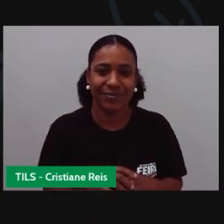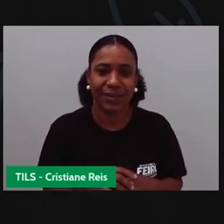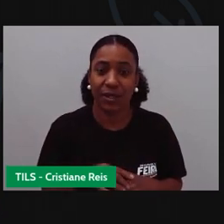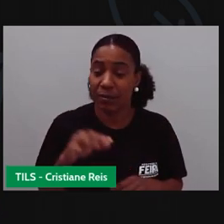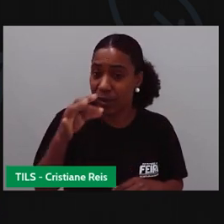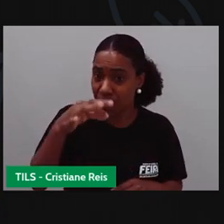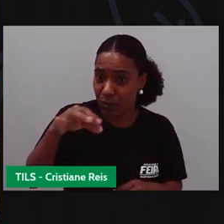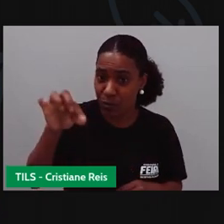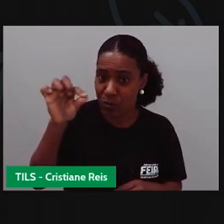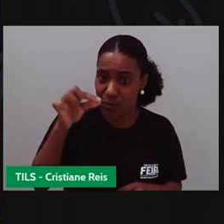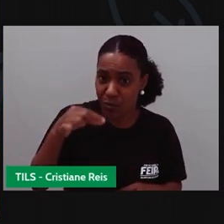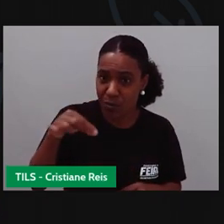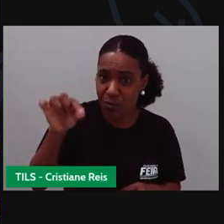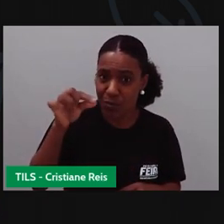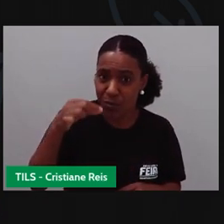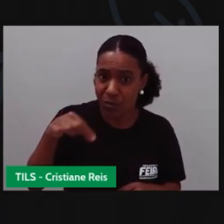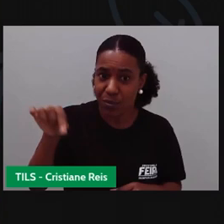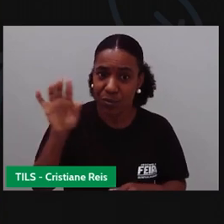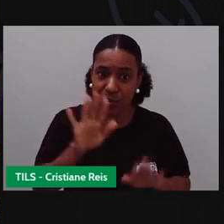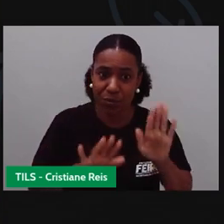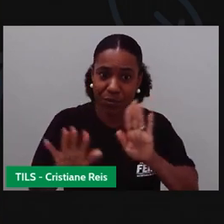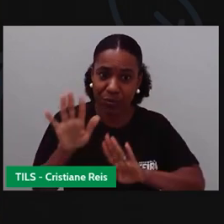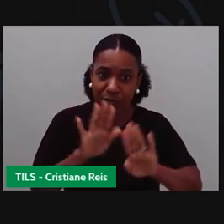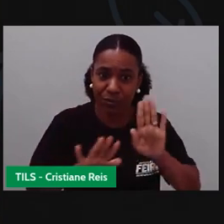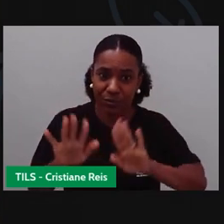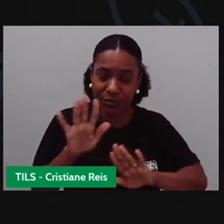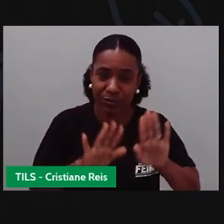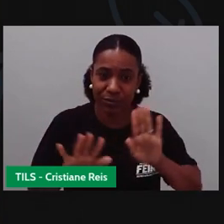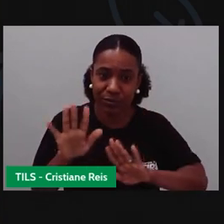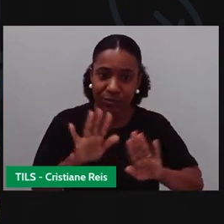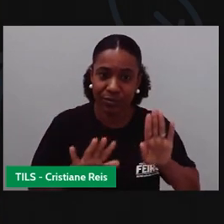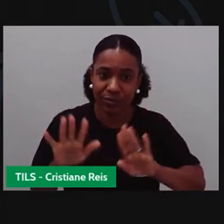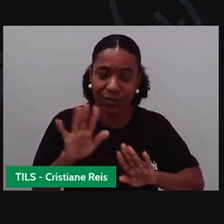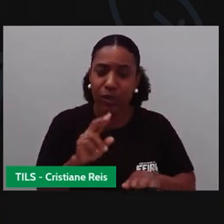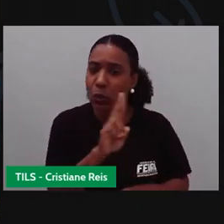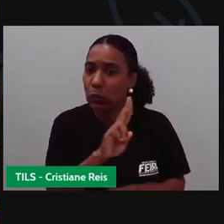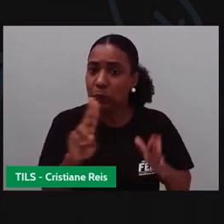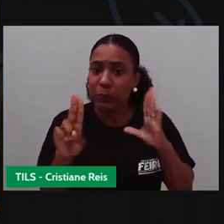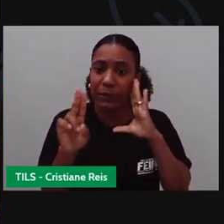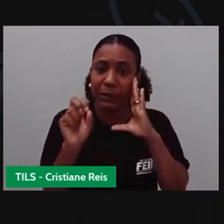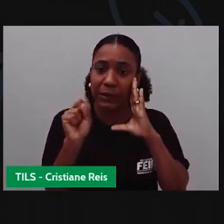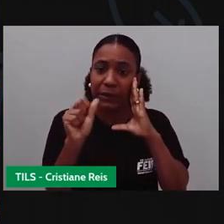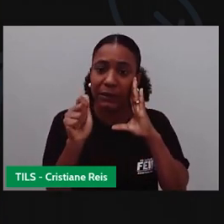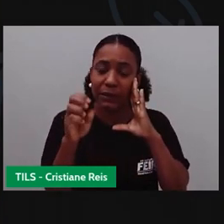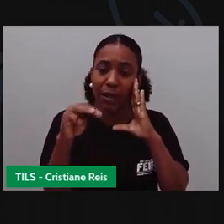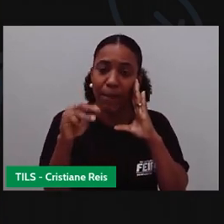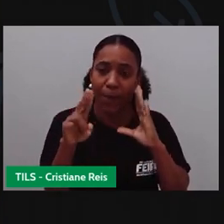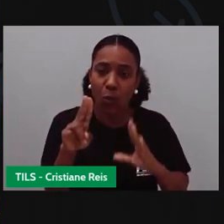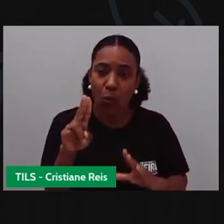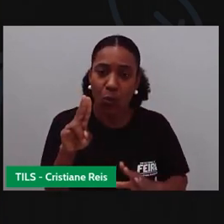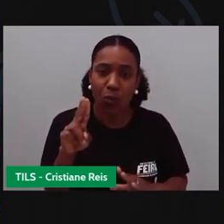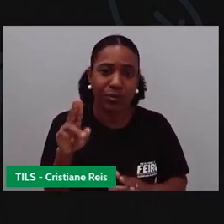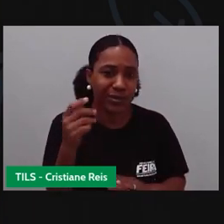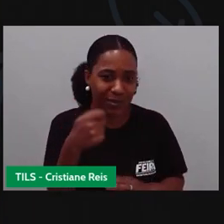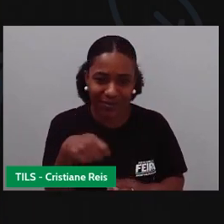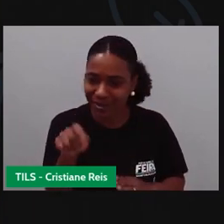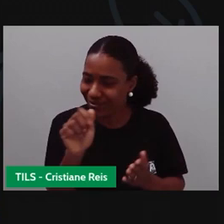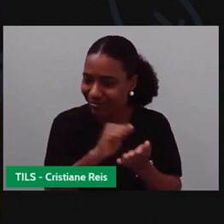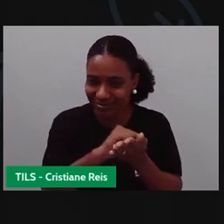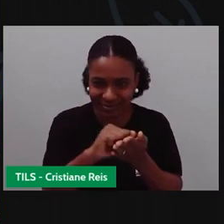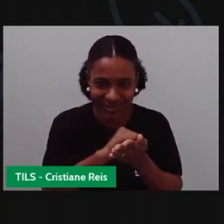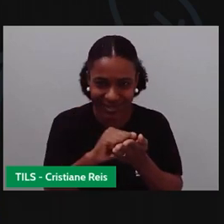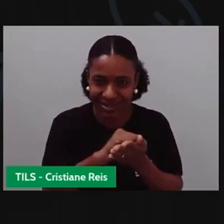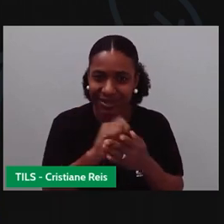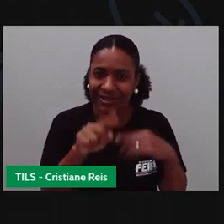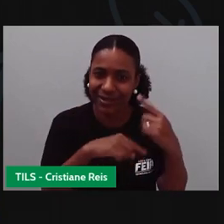indo com bastante cuidado. Pro, a senhora pintou em cima do nome SAMU. Não tem nada. A gente vai usar tinta preta